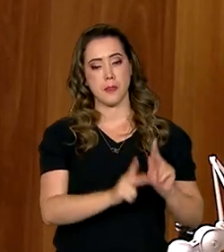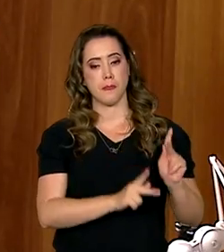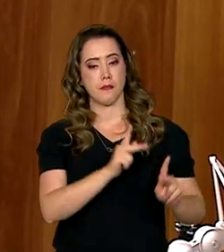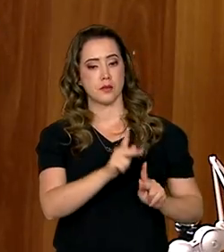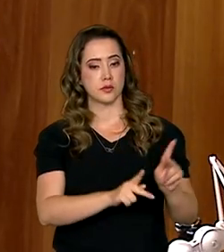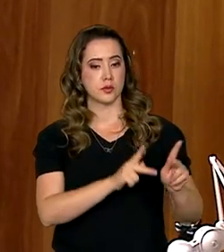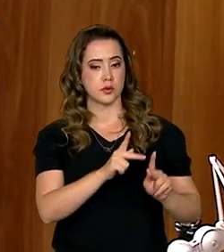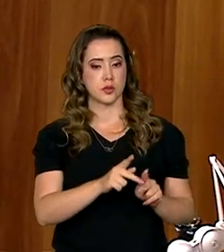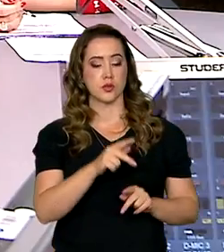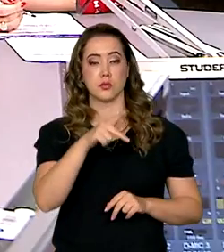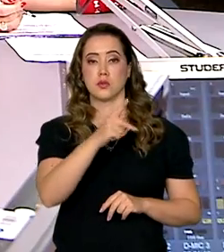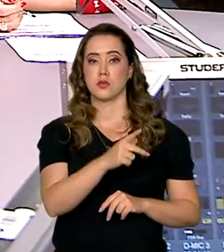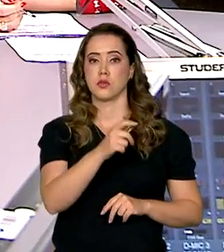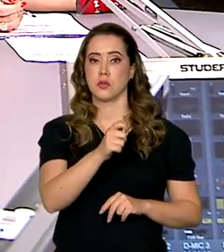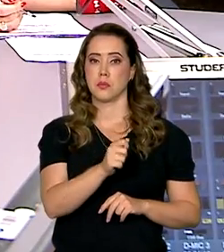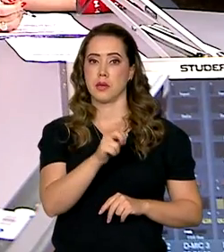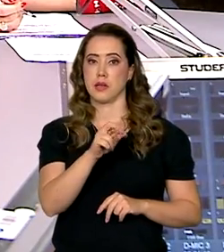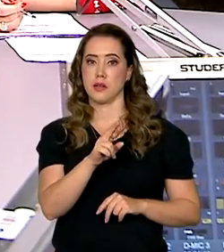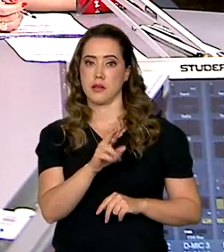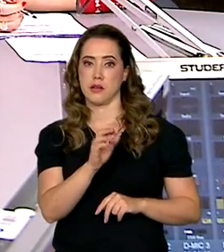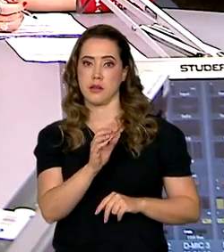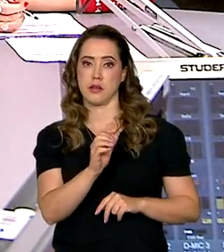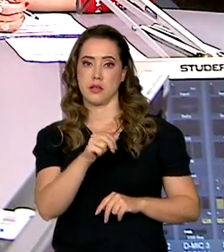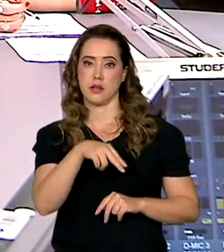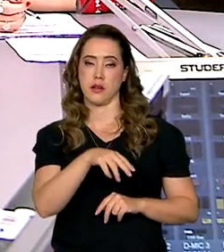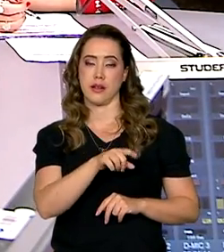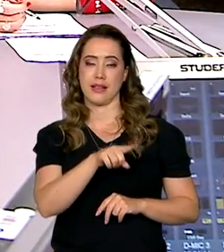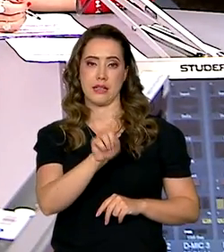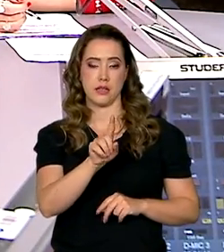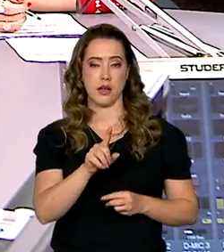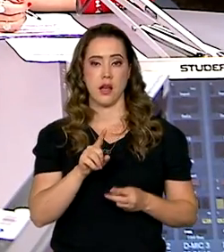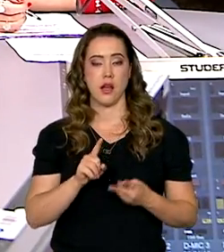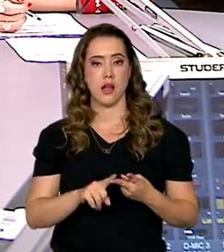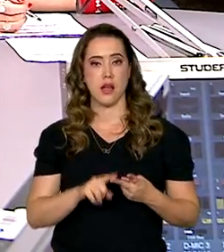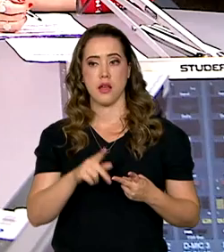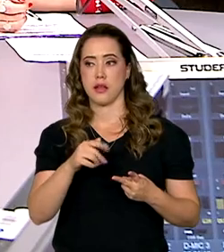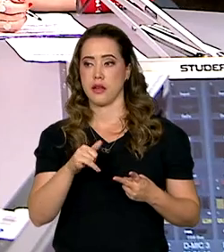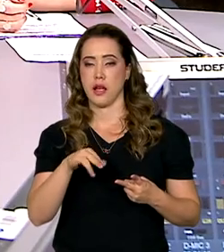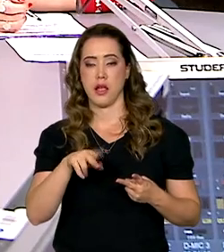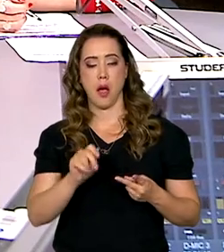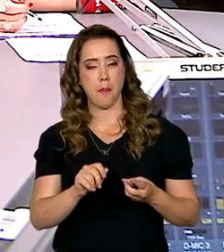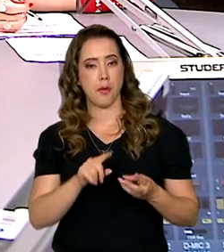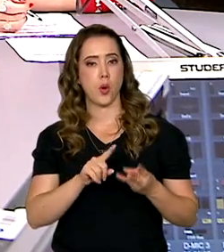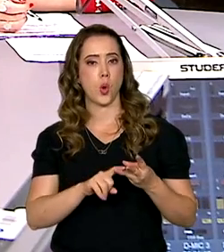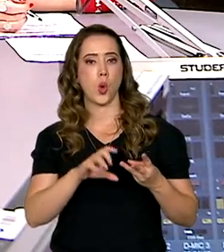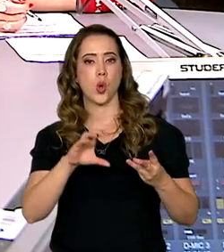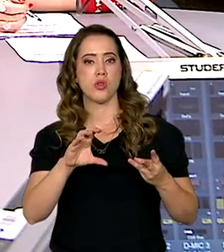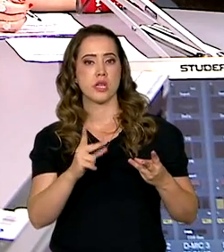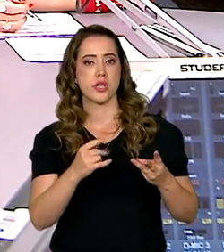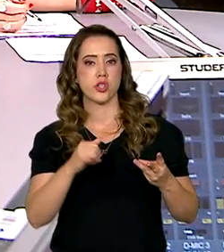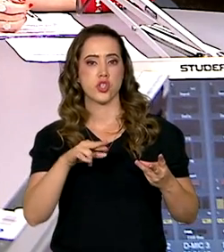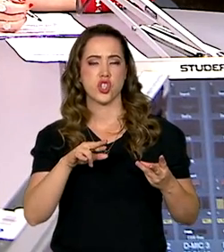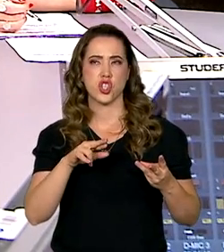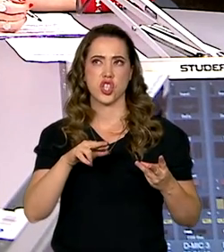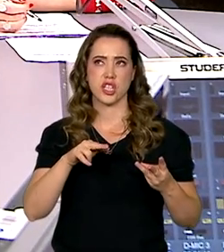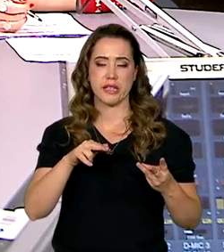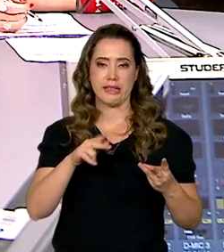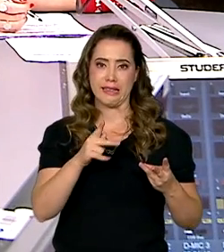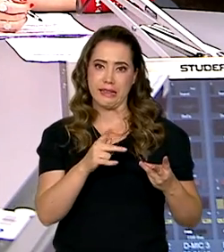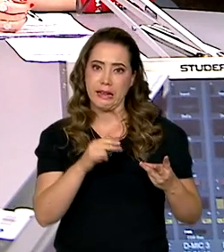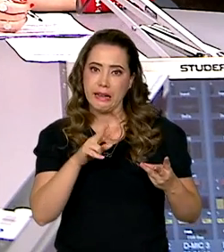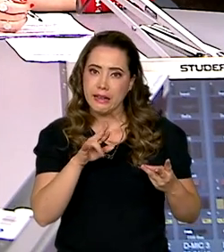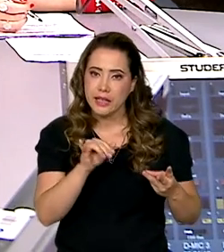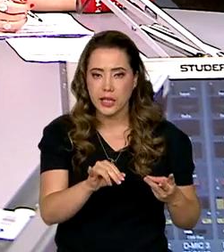Paracanã, povo Mebengocré, Caiapó e Xicrim. Então, essas